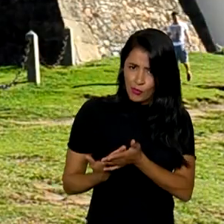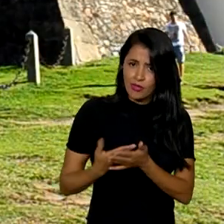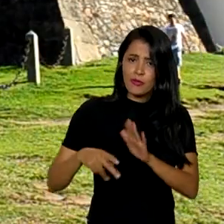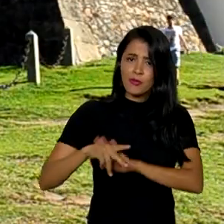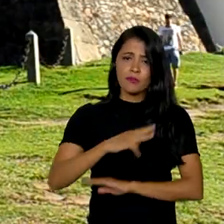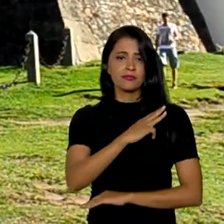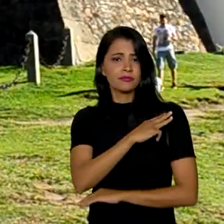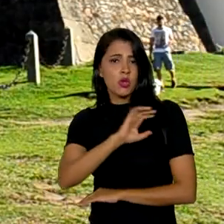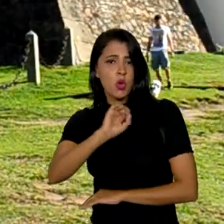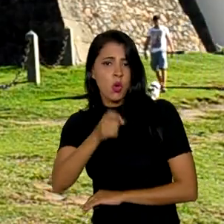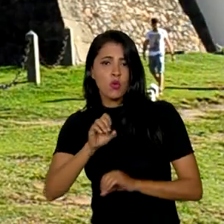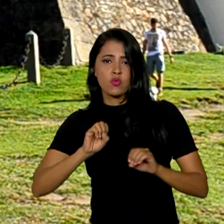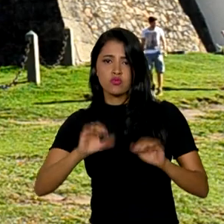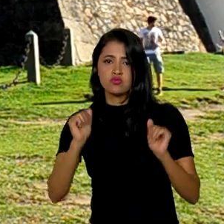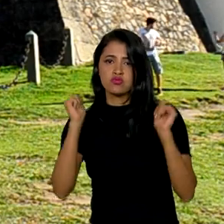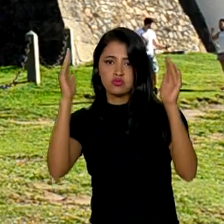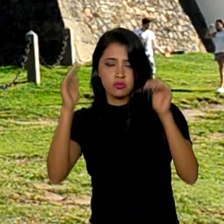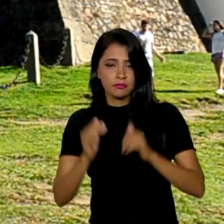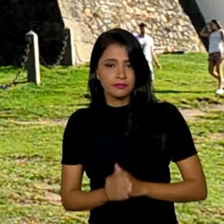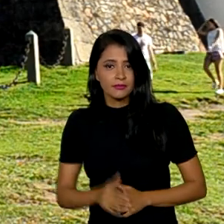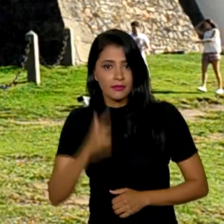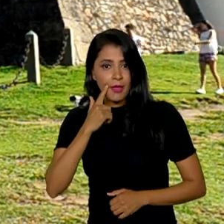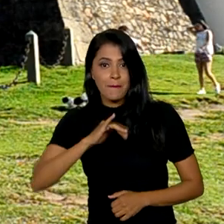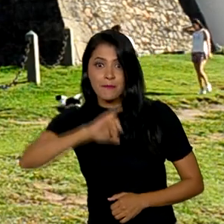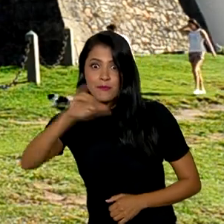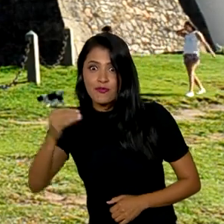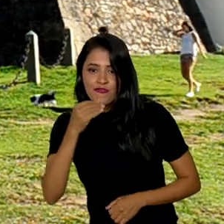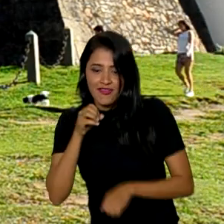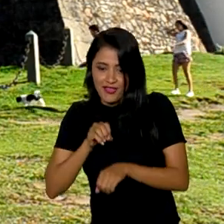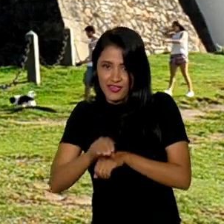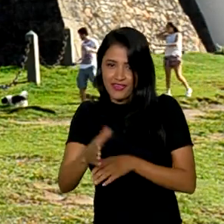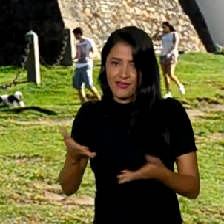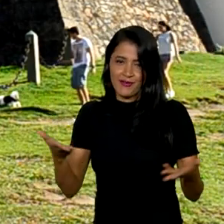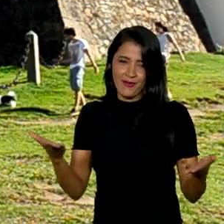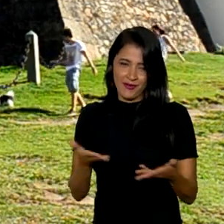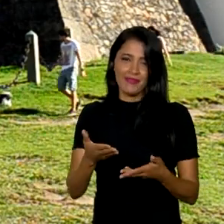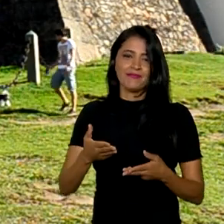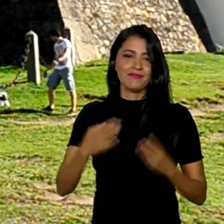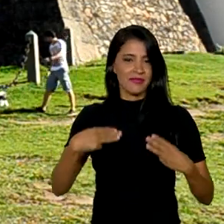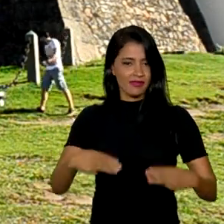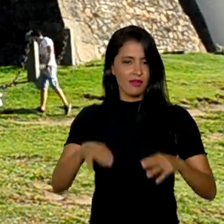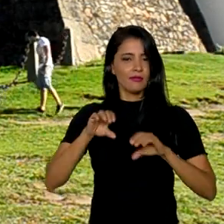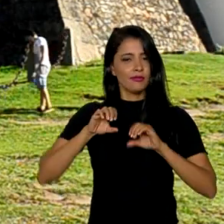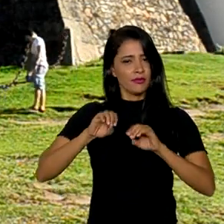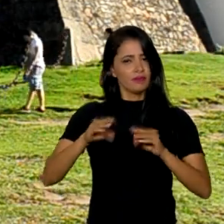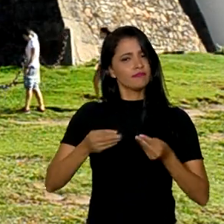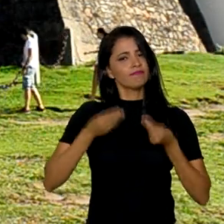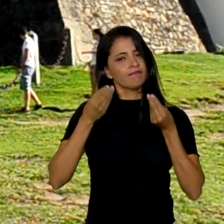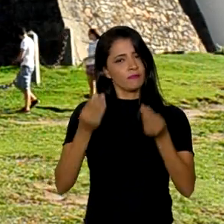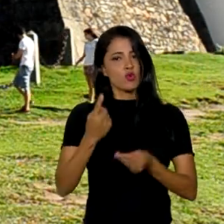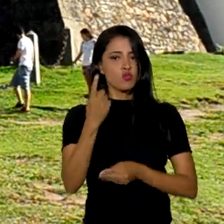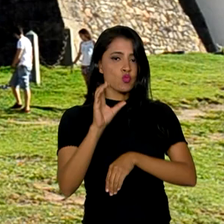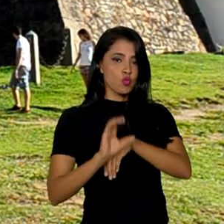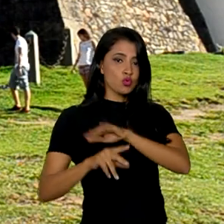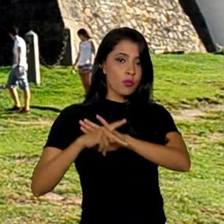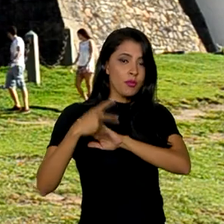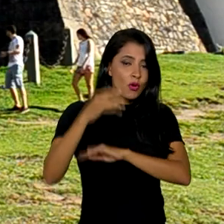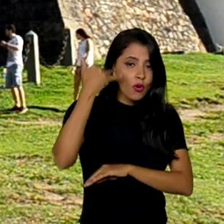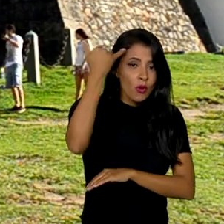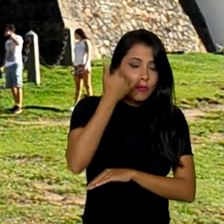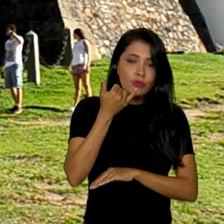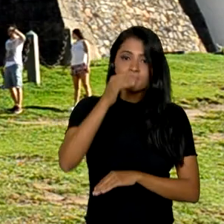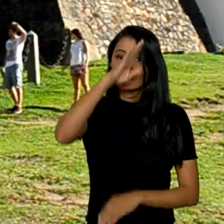do ensino médio da educação superior, aproveita essa dica então! O Ministério da Educação oferece um curso de espanhol